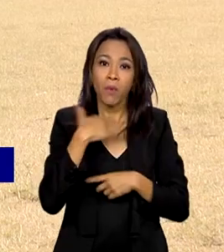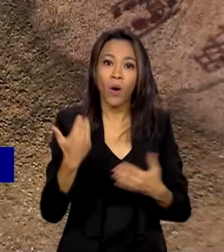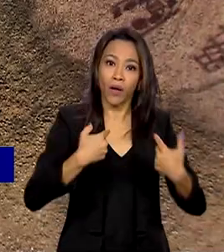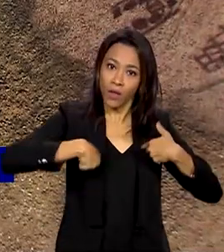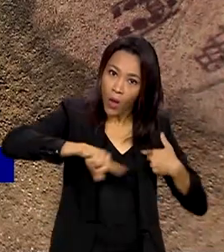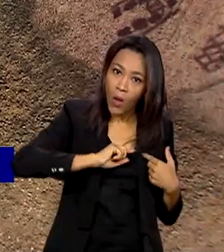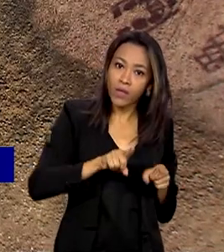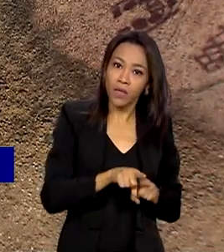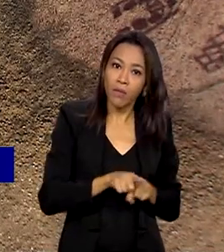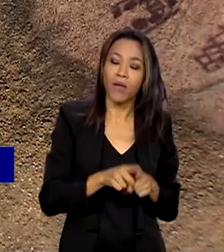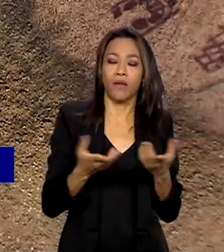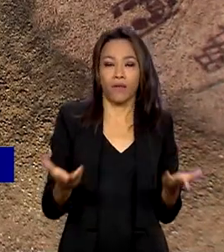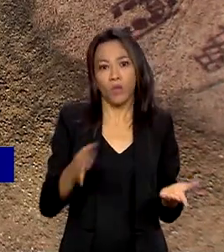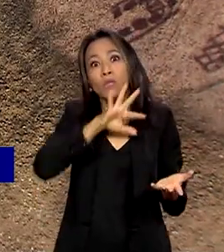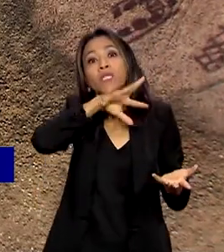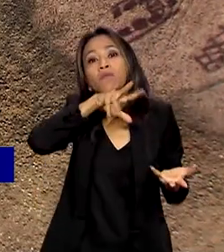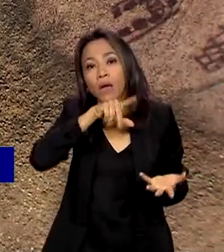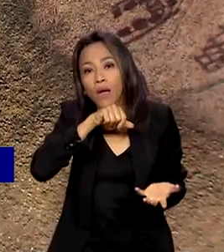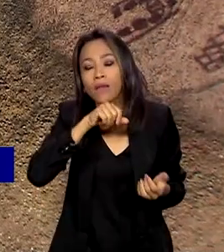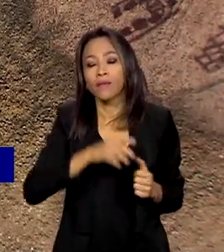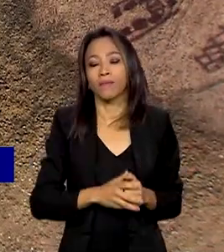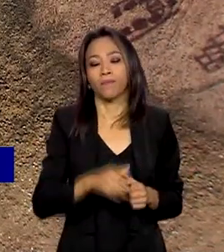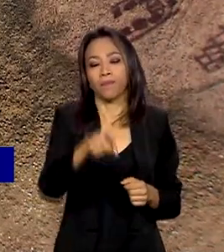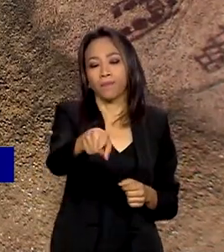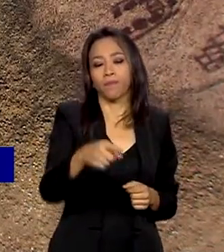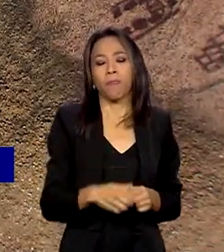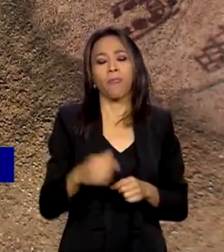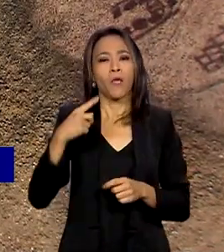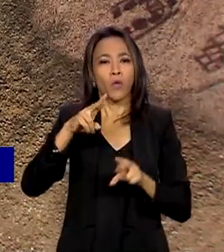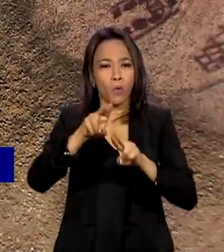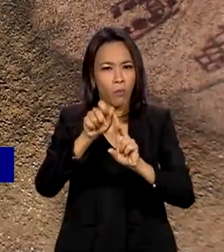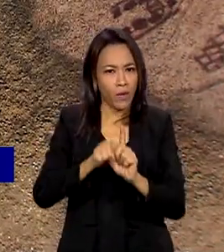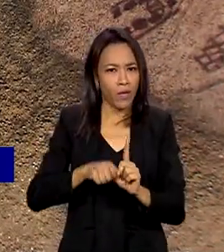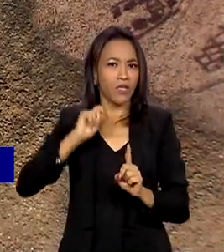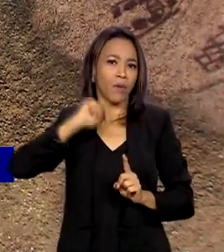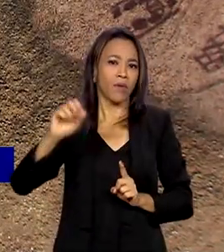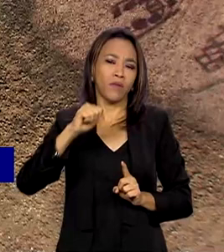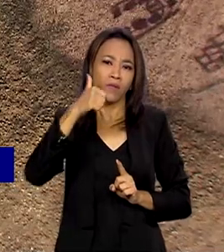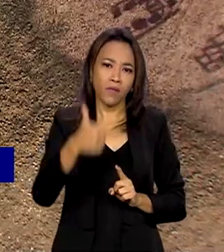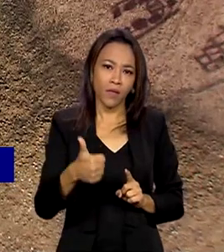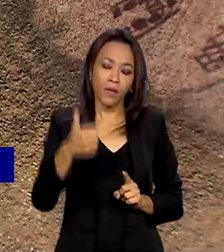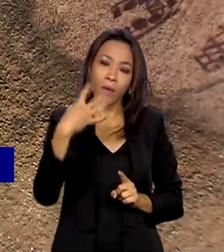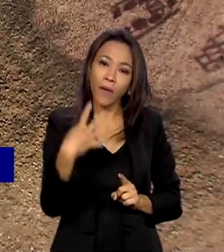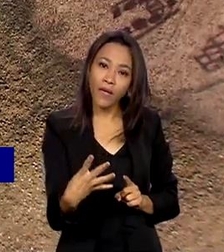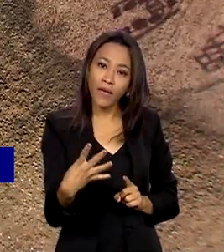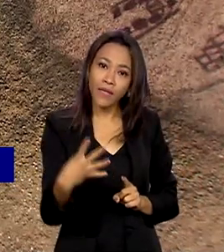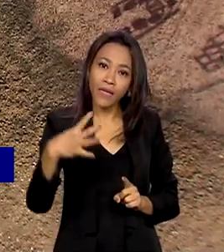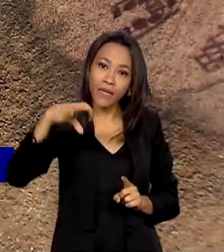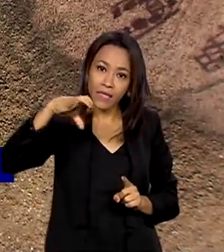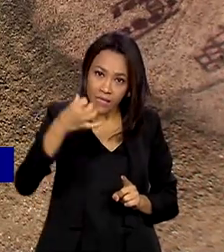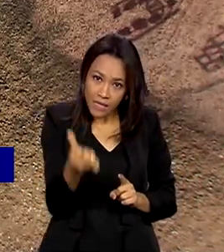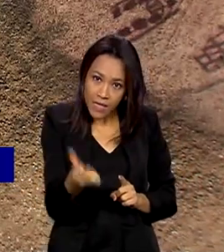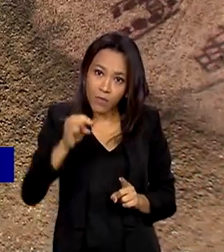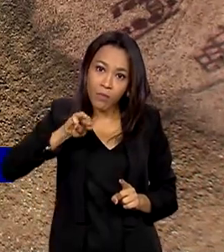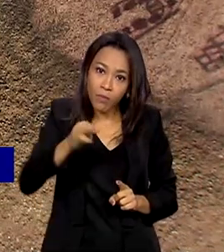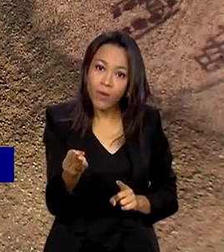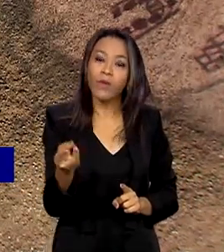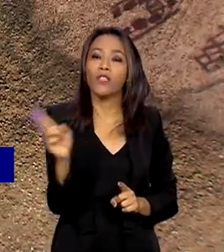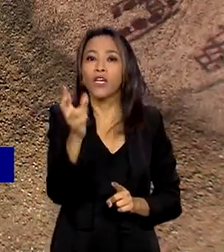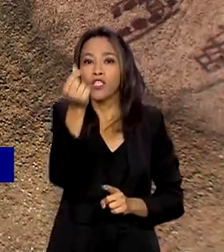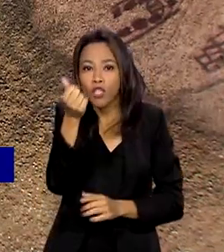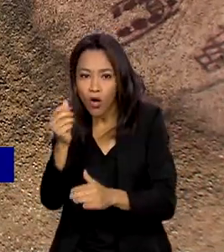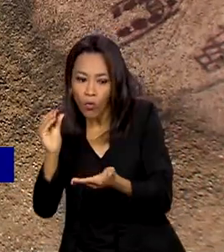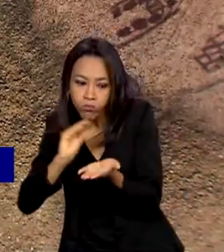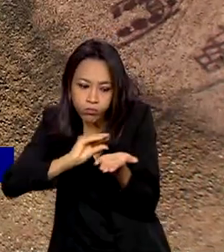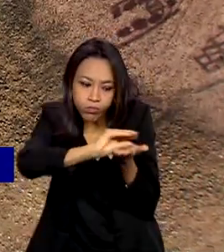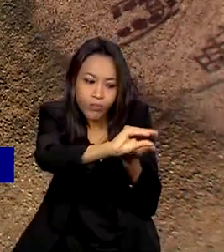os peixes. Em abril, a FUNAI recebeu um crédito extraordinário de 146 milhões de reais do governo federal para fiscalizar